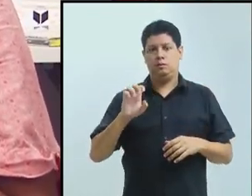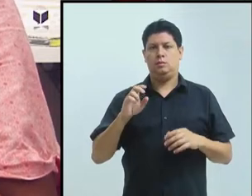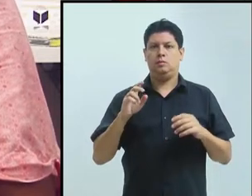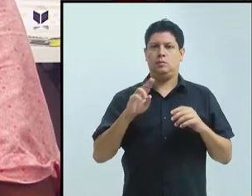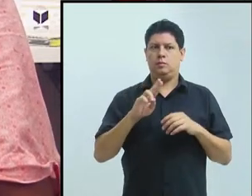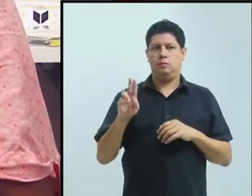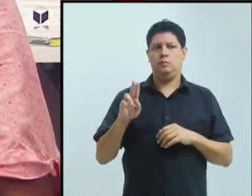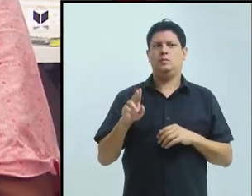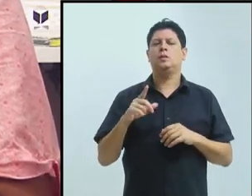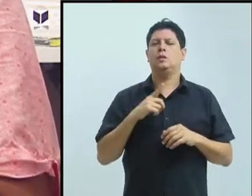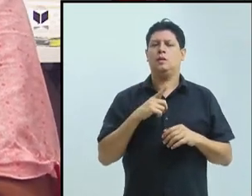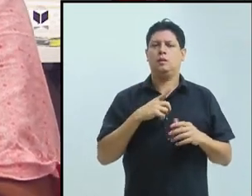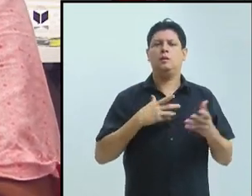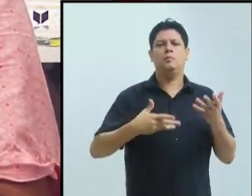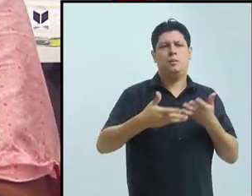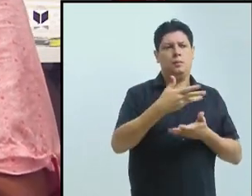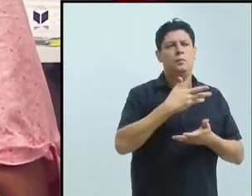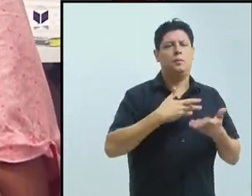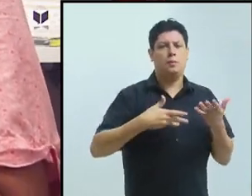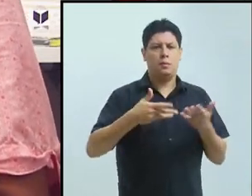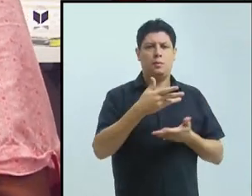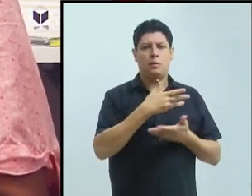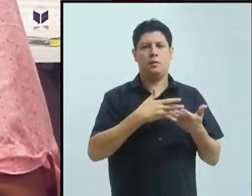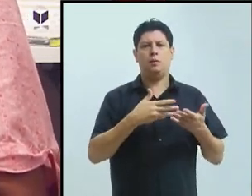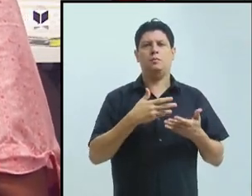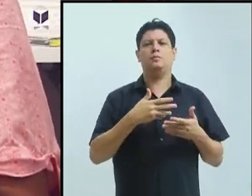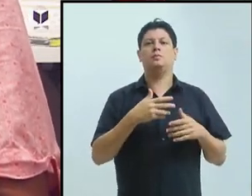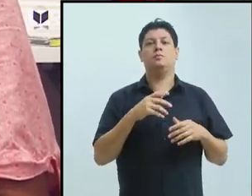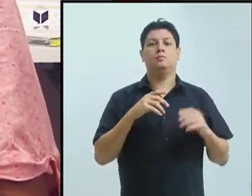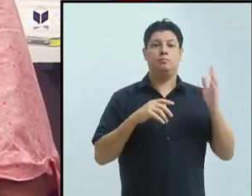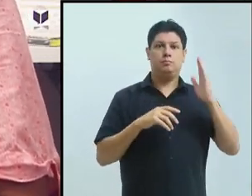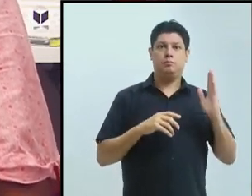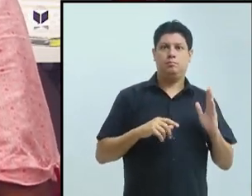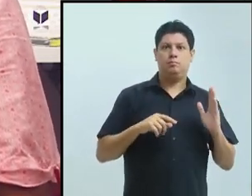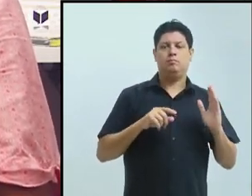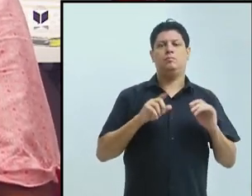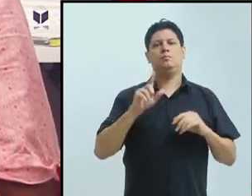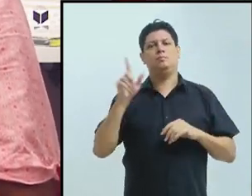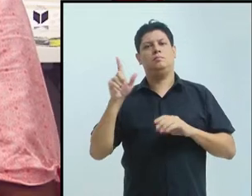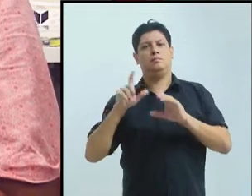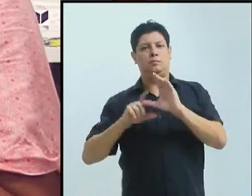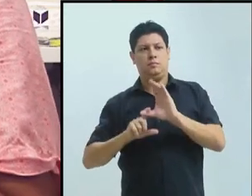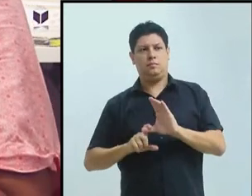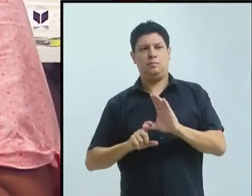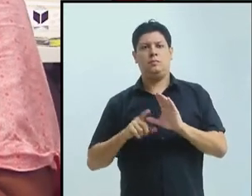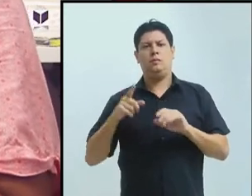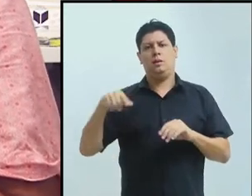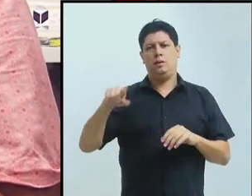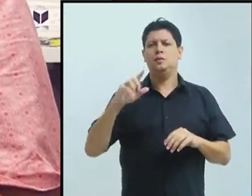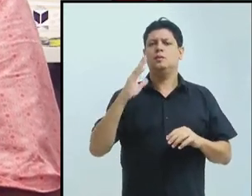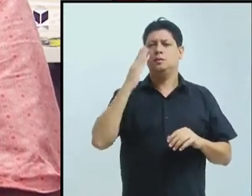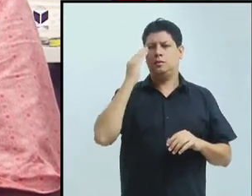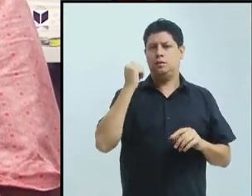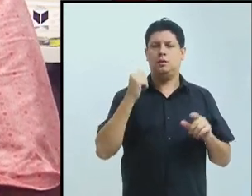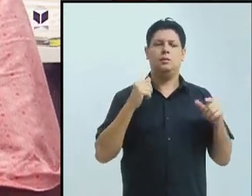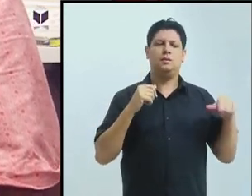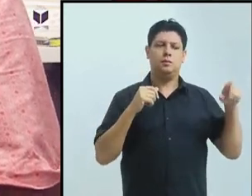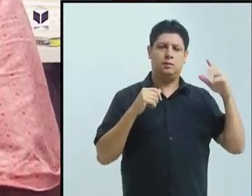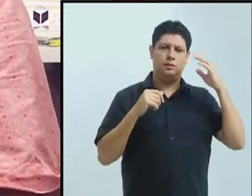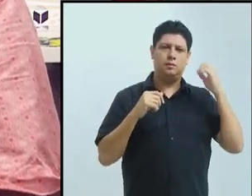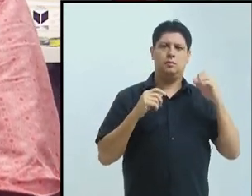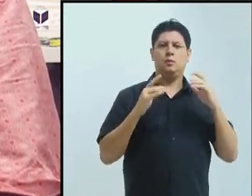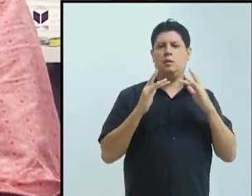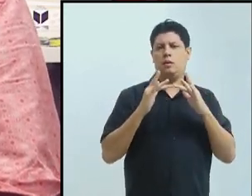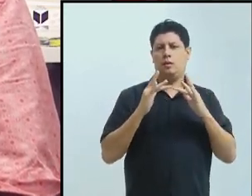brasileiros que estão aqui, eles já sabem, já conhecem o trabalho com os egolanos, com os de